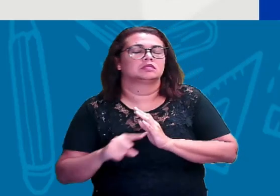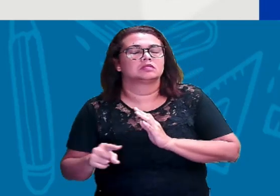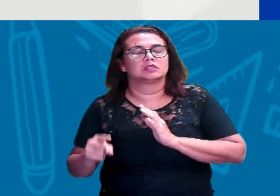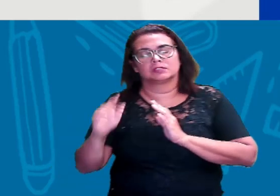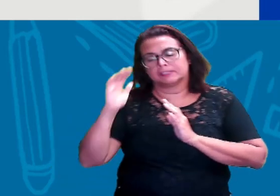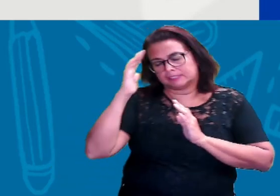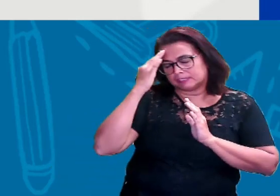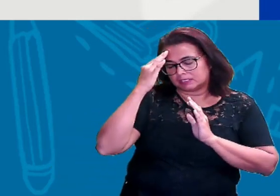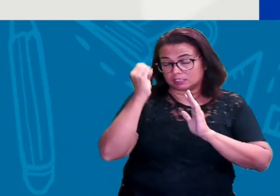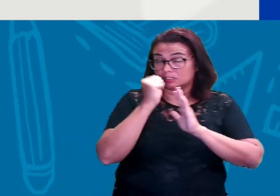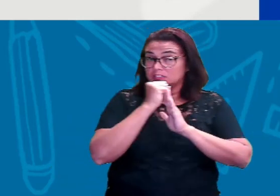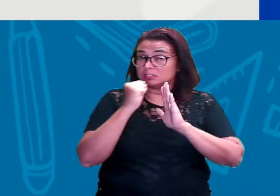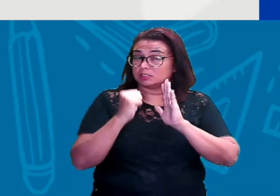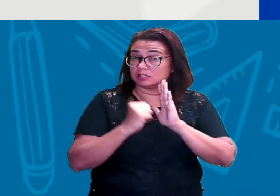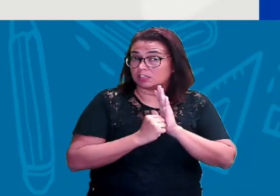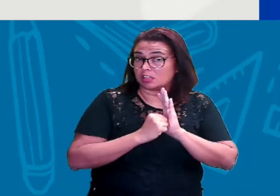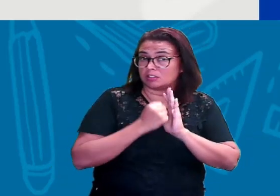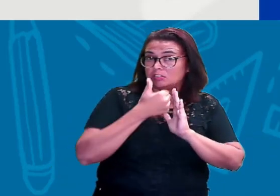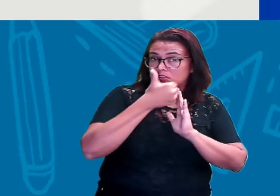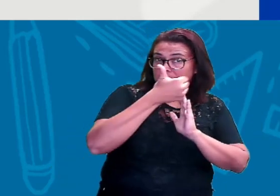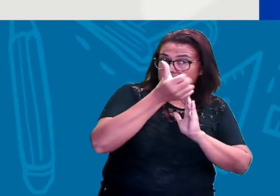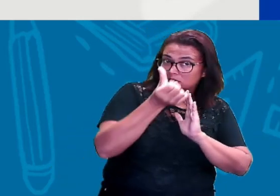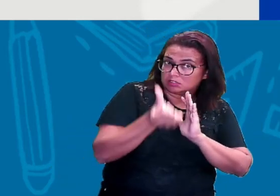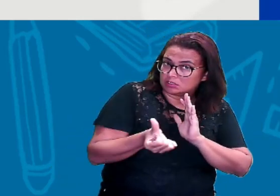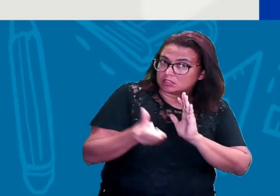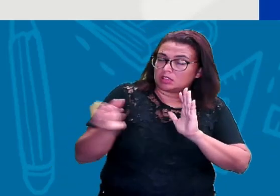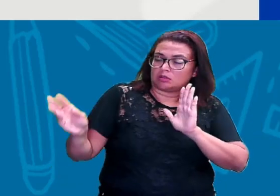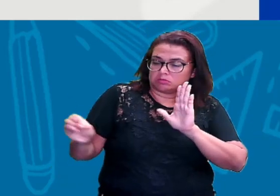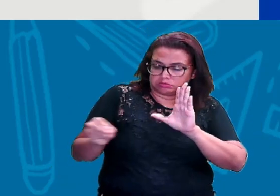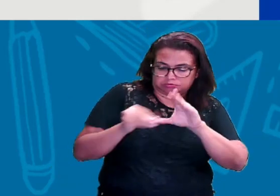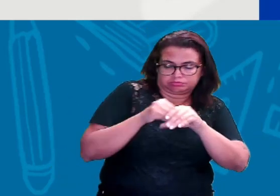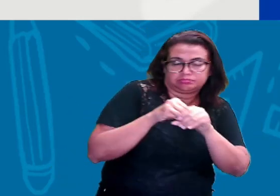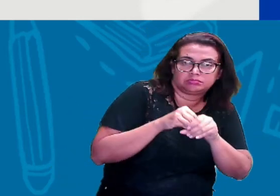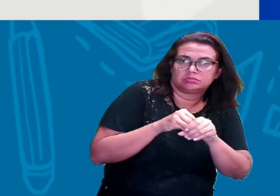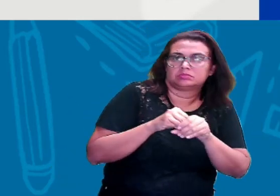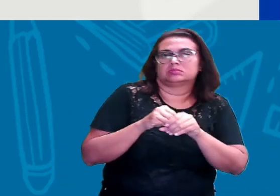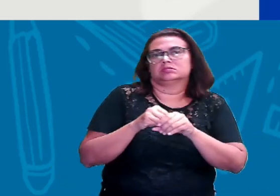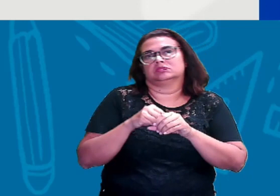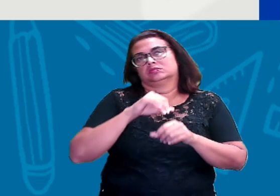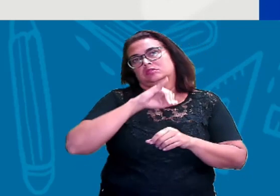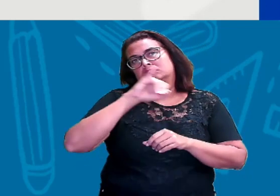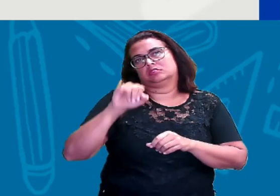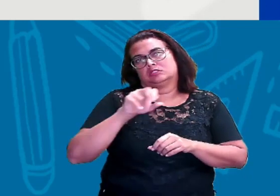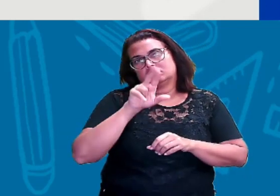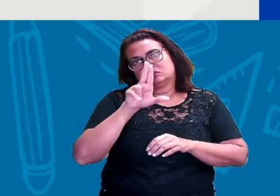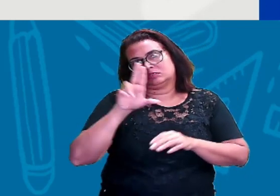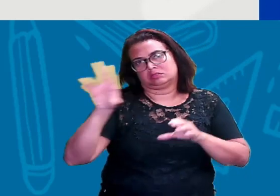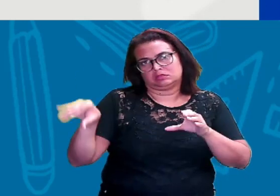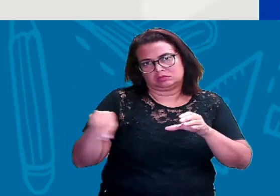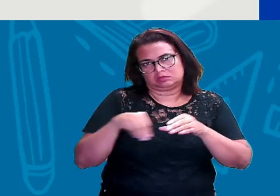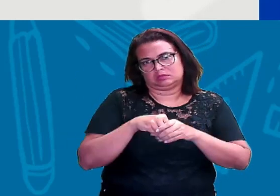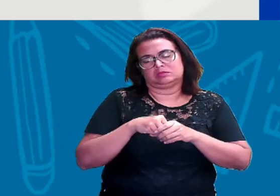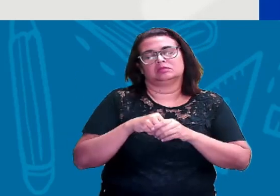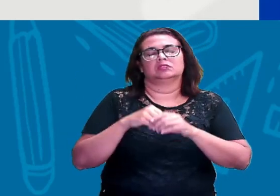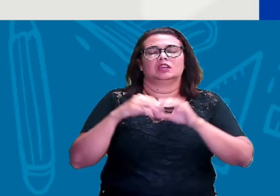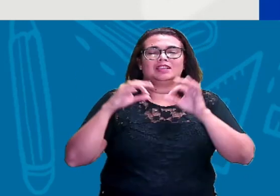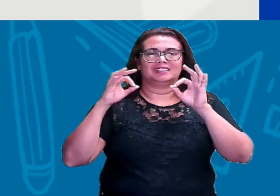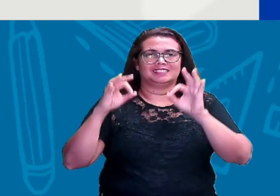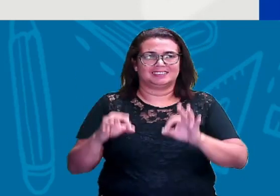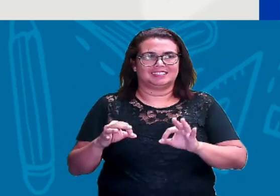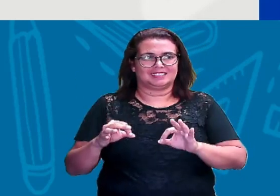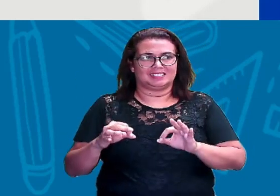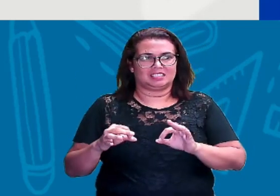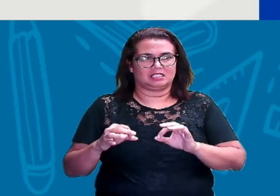no século XVI é que elas foram introduzidas no alfabeto. E aí, a gente tem exatamente a